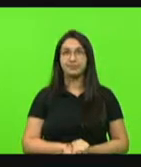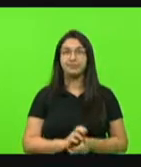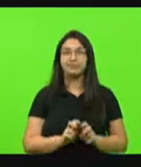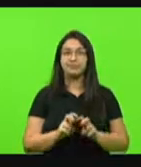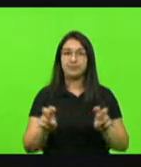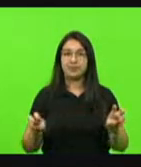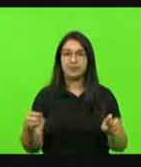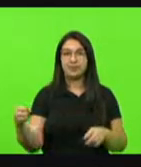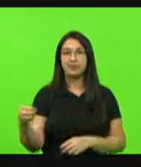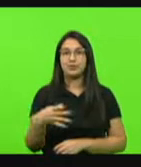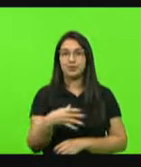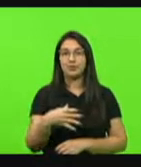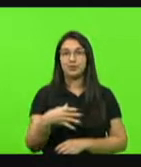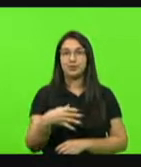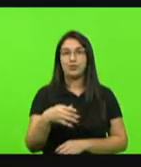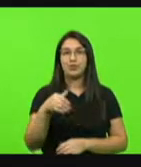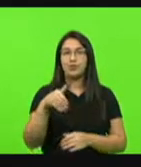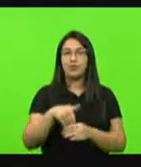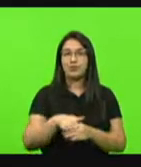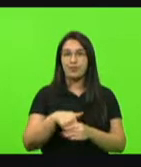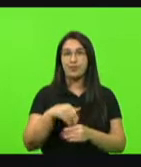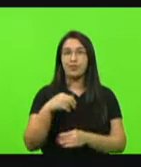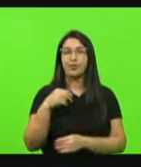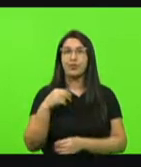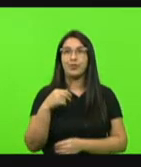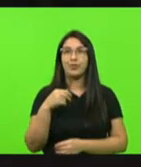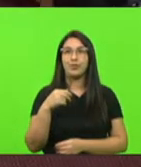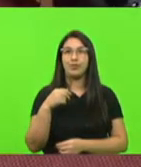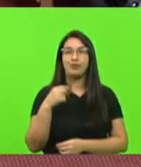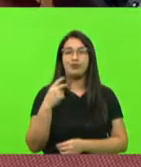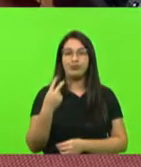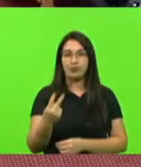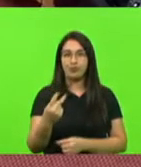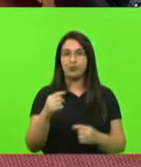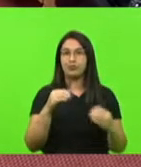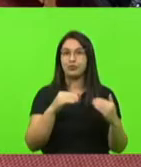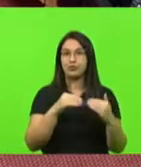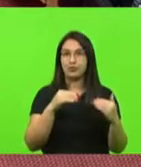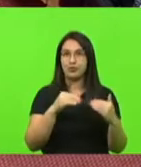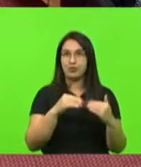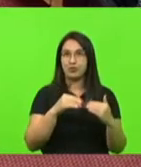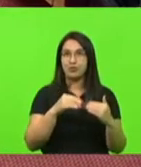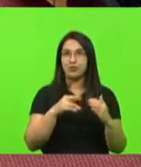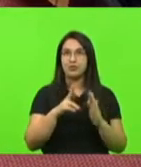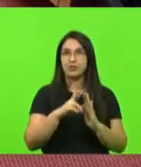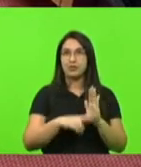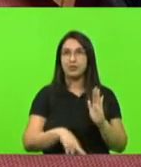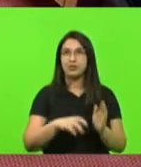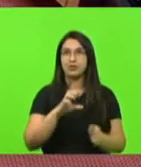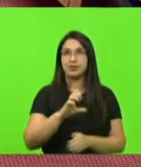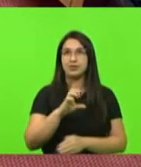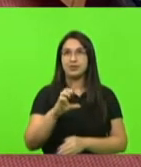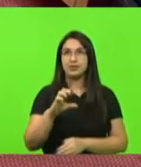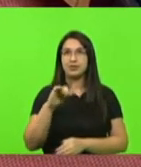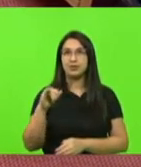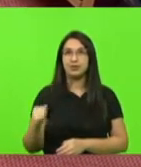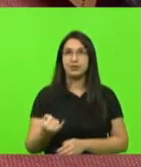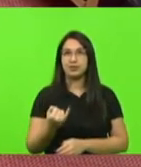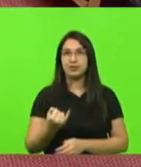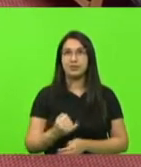Voto 2. É 2, senhor presidente, conforme o relatório da CCJ, é 2, pela rejeição.